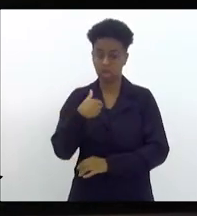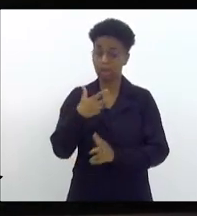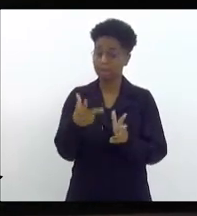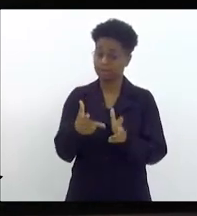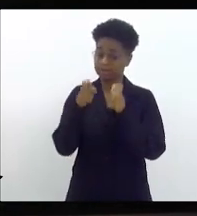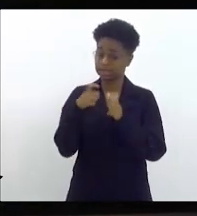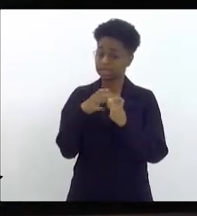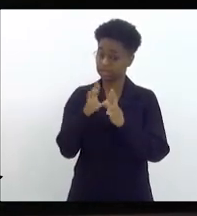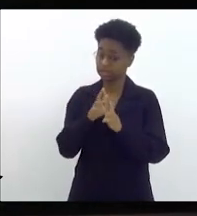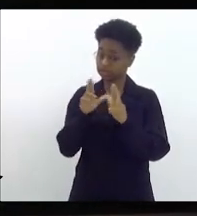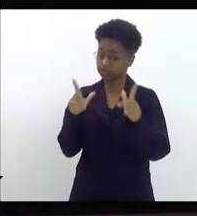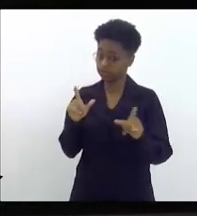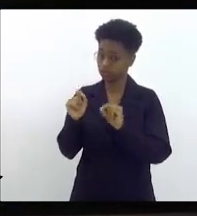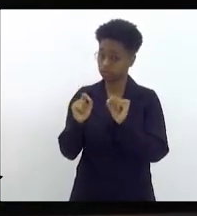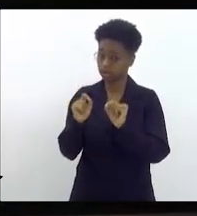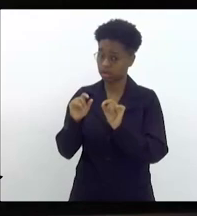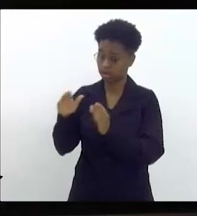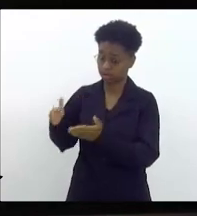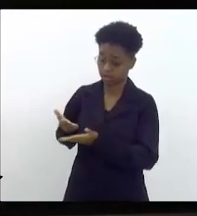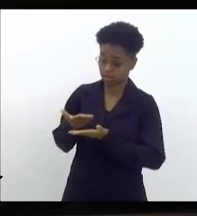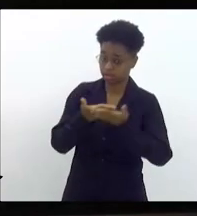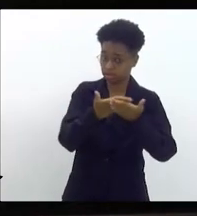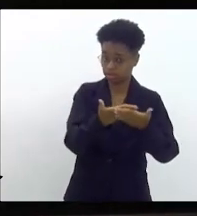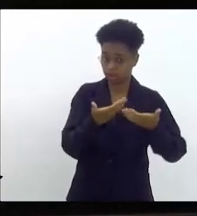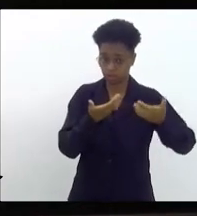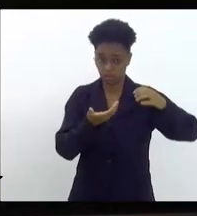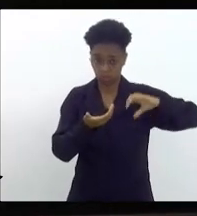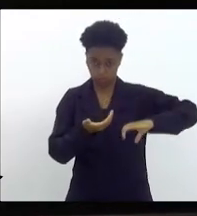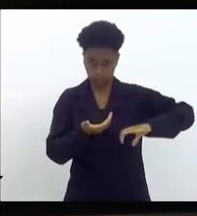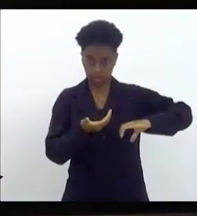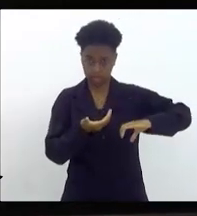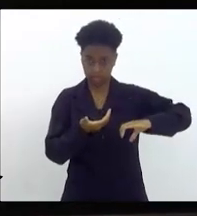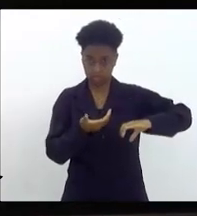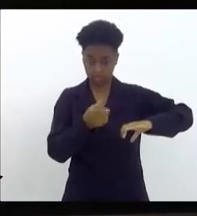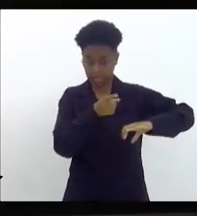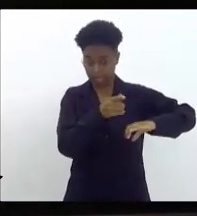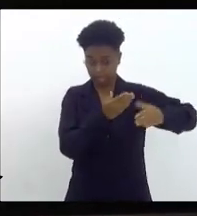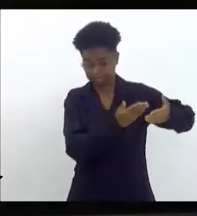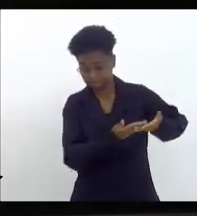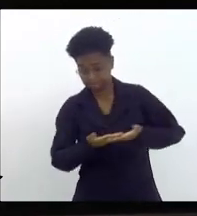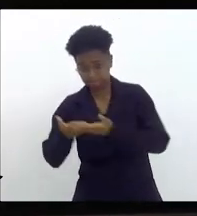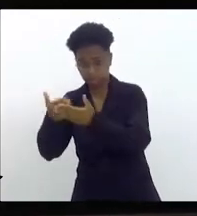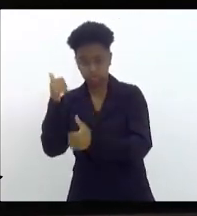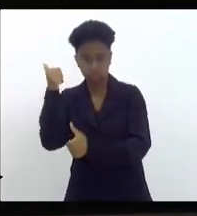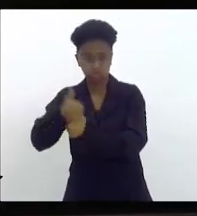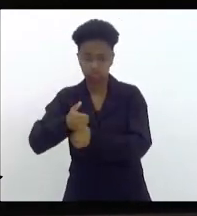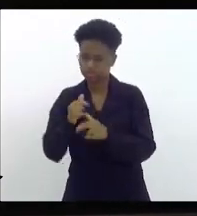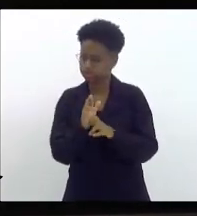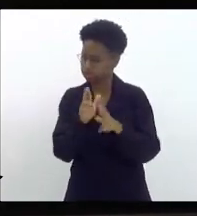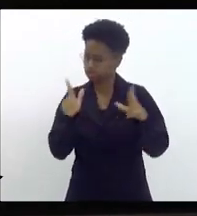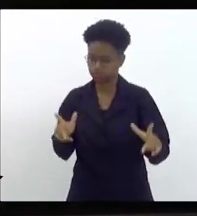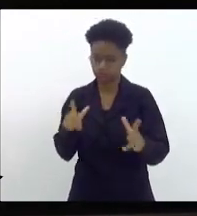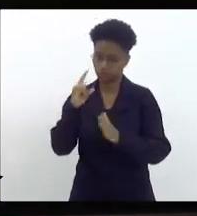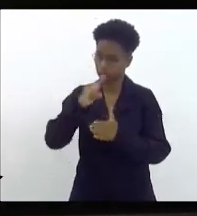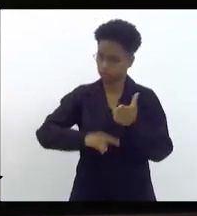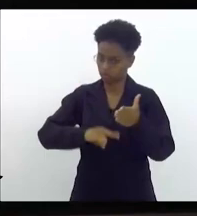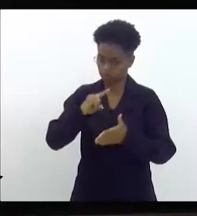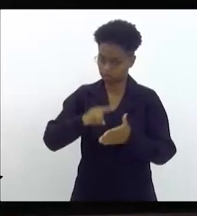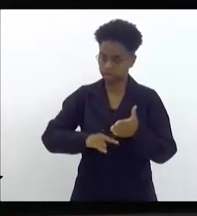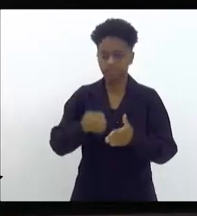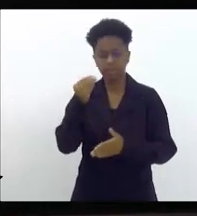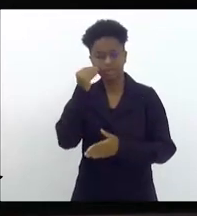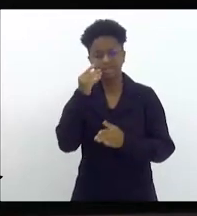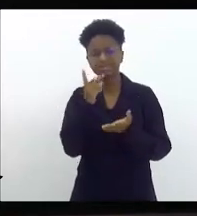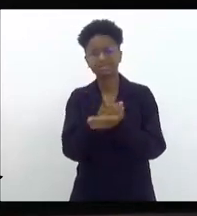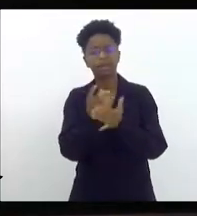o que foi encaminhado para o Congresso Nacional daquilo que saiu do substitutivo. E a todo momento tentando se alardear,